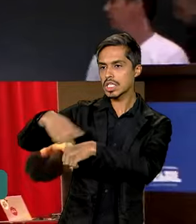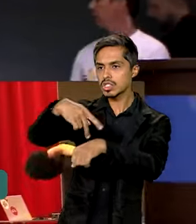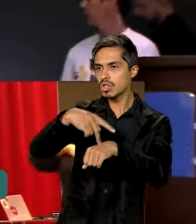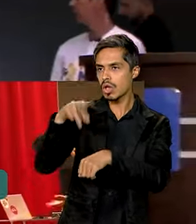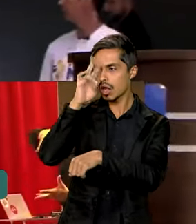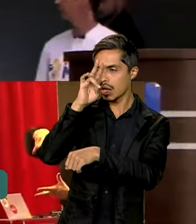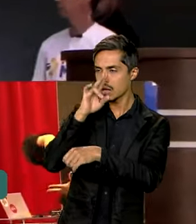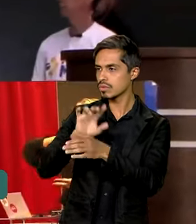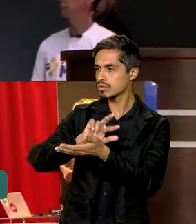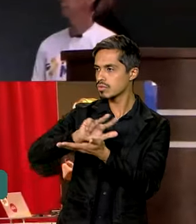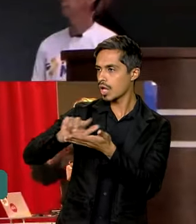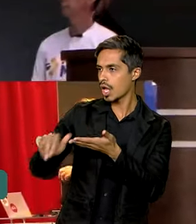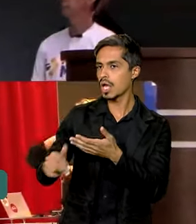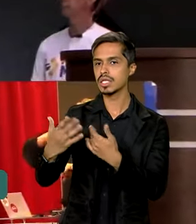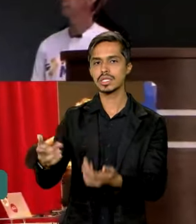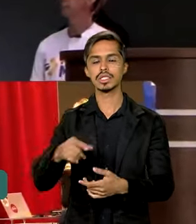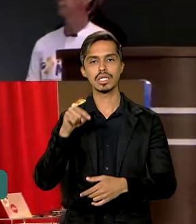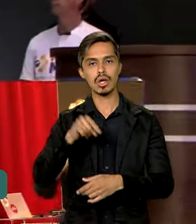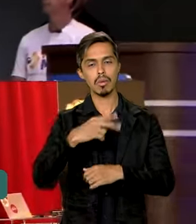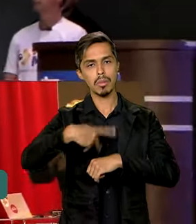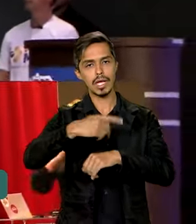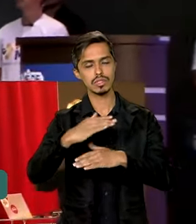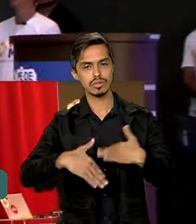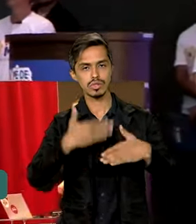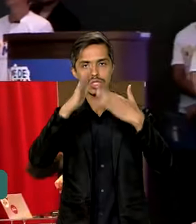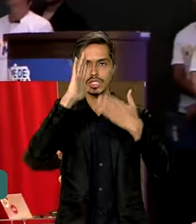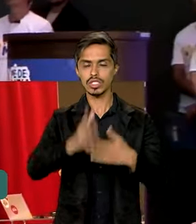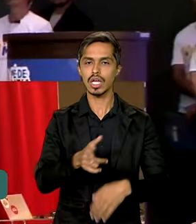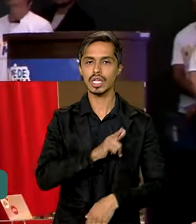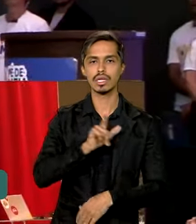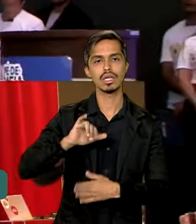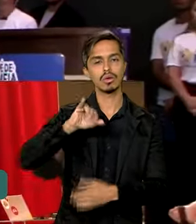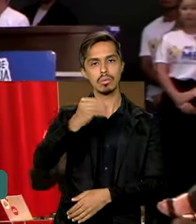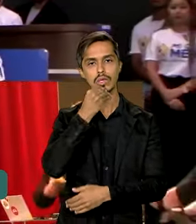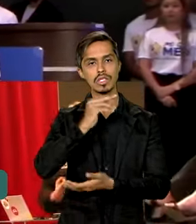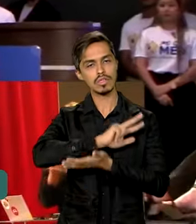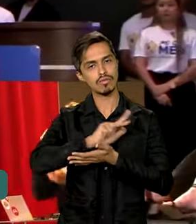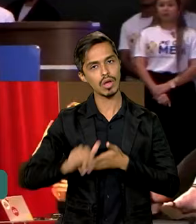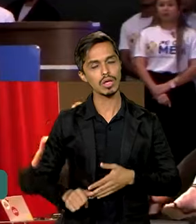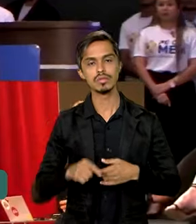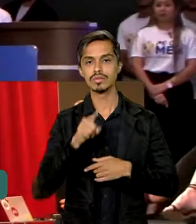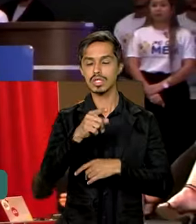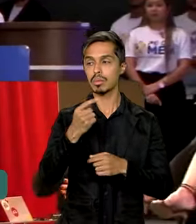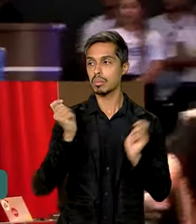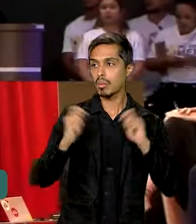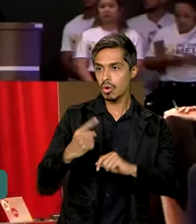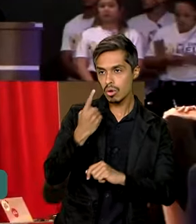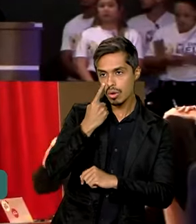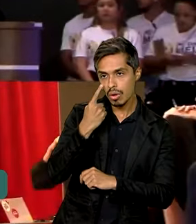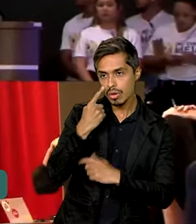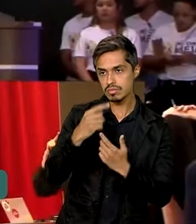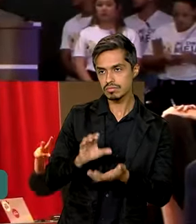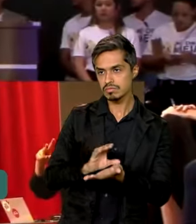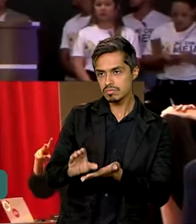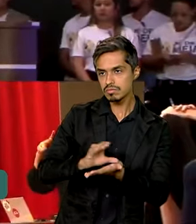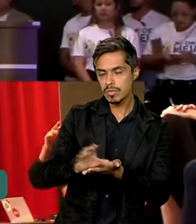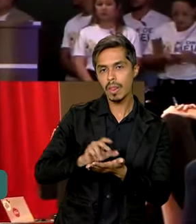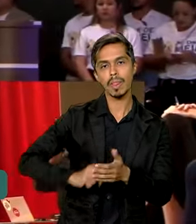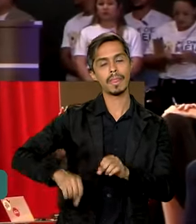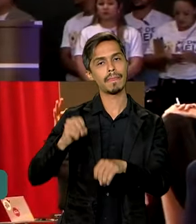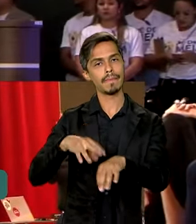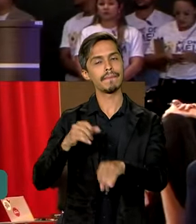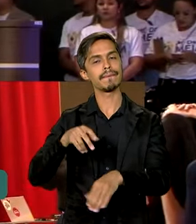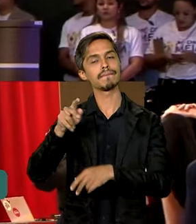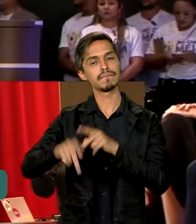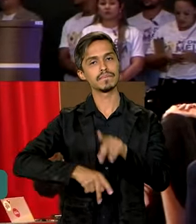um país que é desenvolvido, um país que cresce, que gera oportunidades, você pode olhar que investiu fortemente na educação do